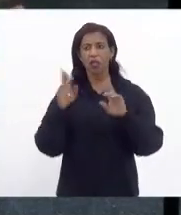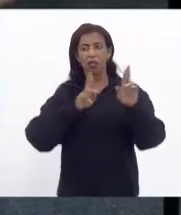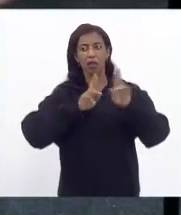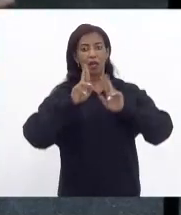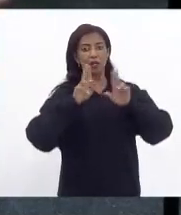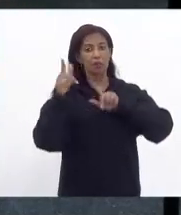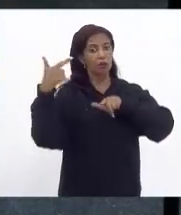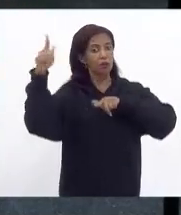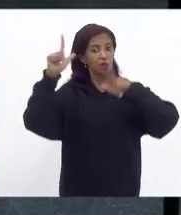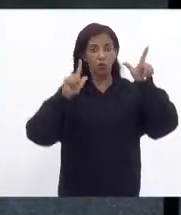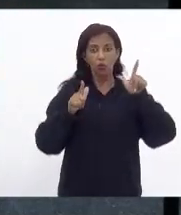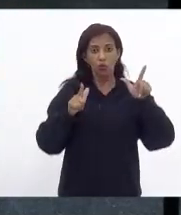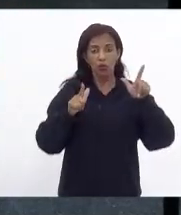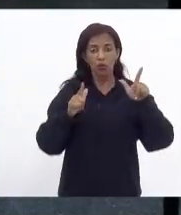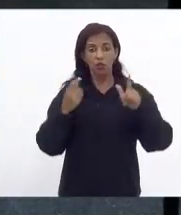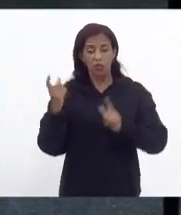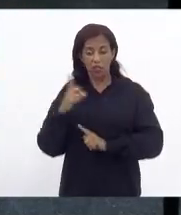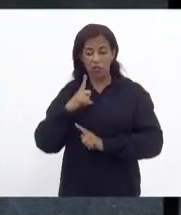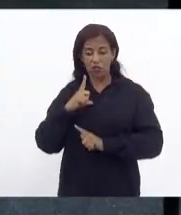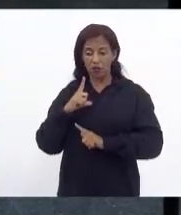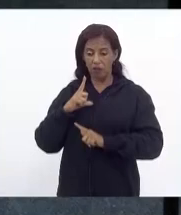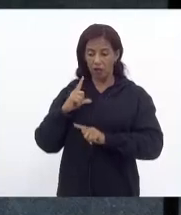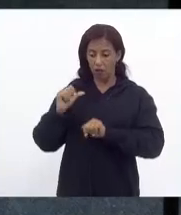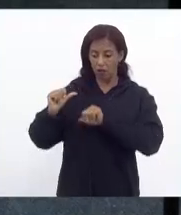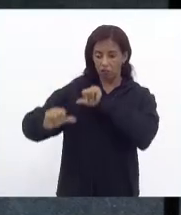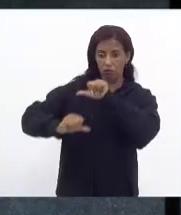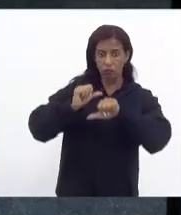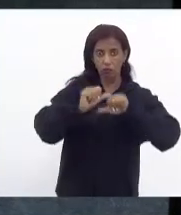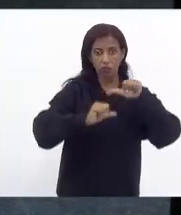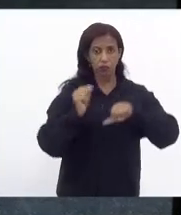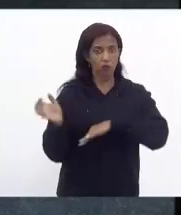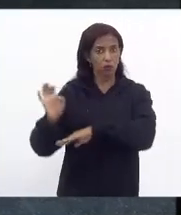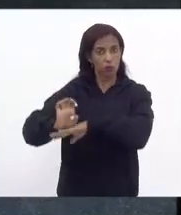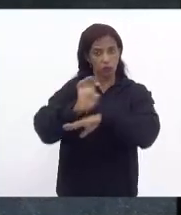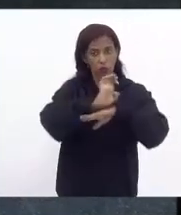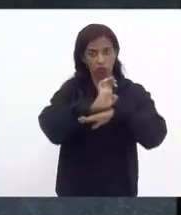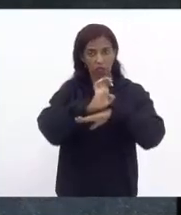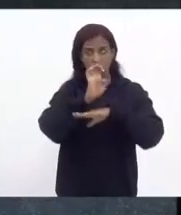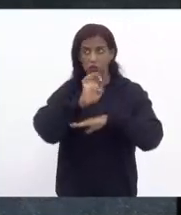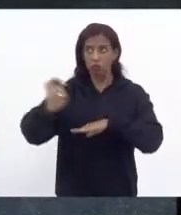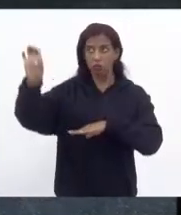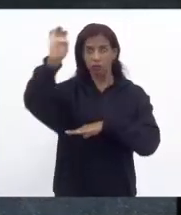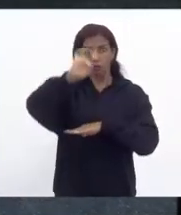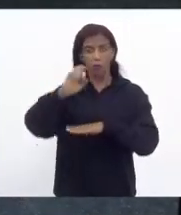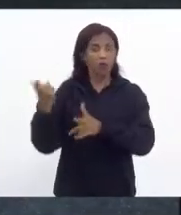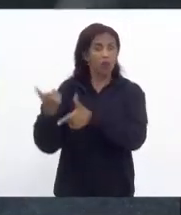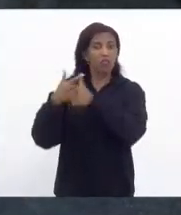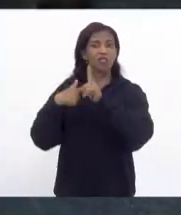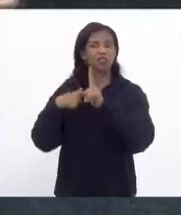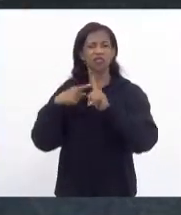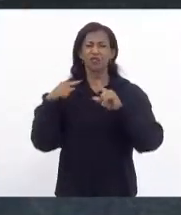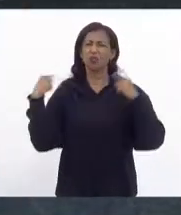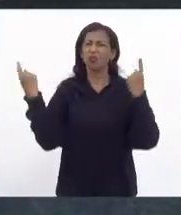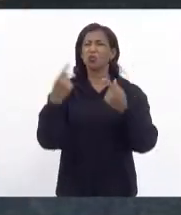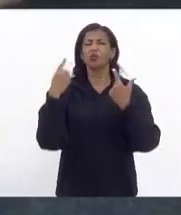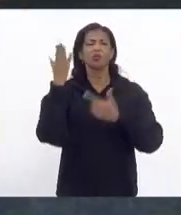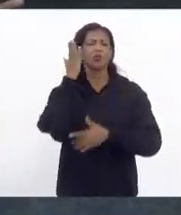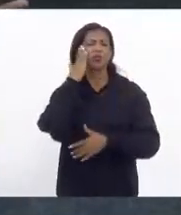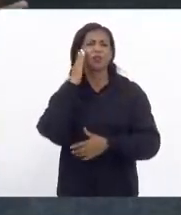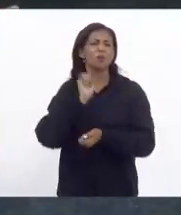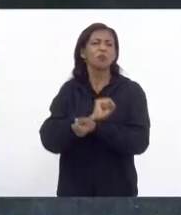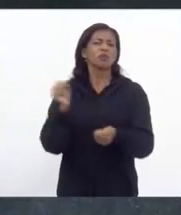tem que ser outra porque se gerar de desenvolvimento nos estados os estados e a União vão ganhar porque essa dívida nós todos sabemos é uma dívida